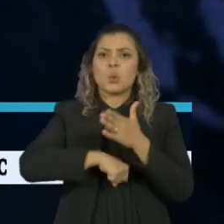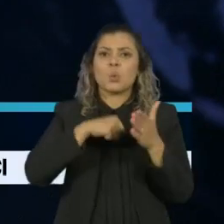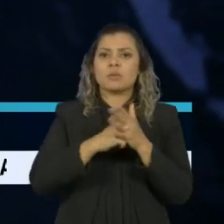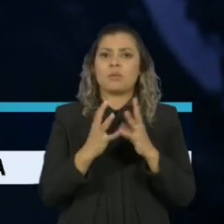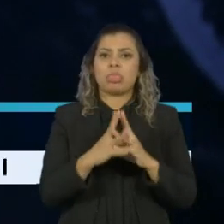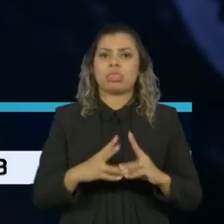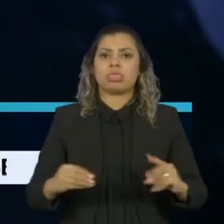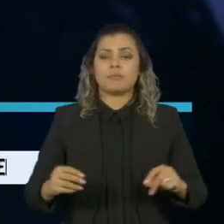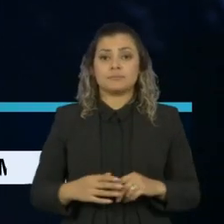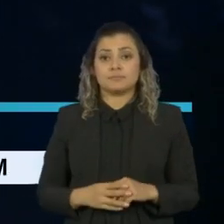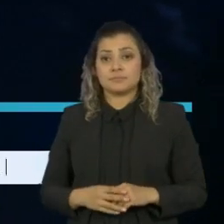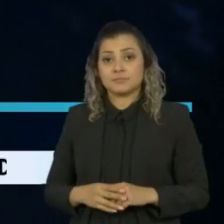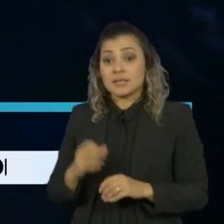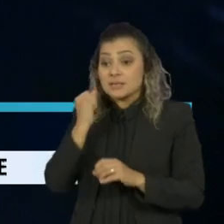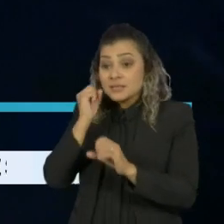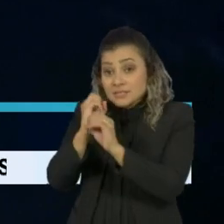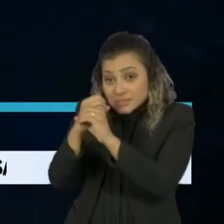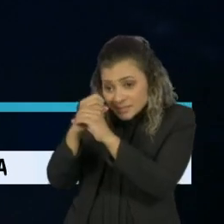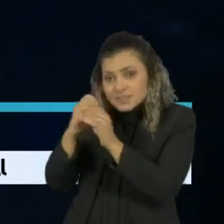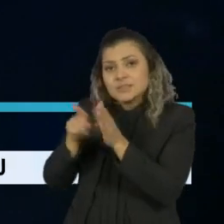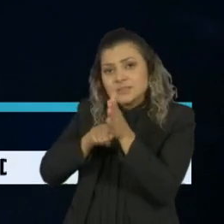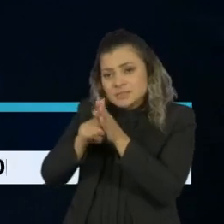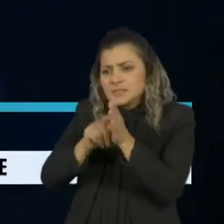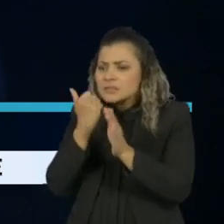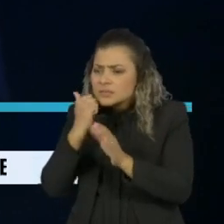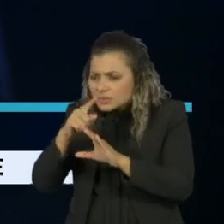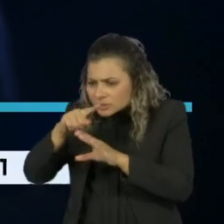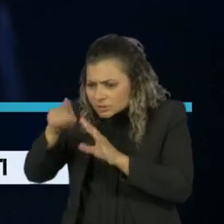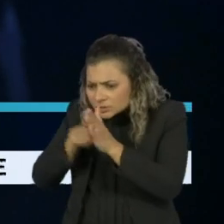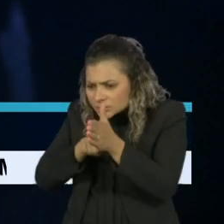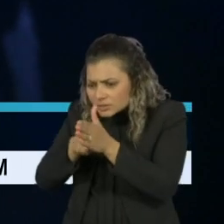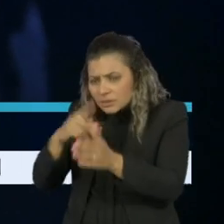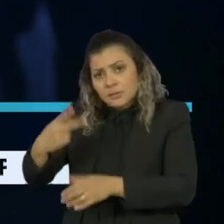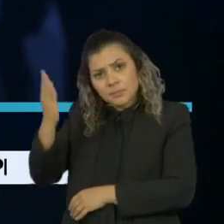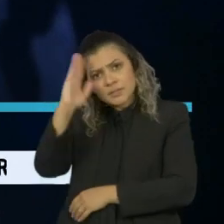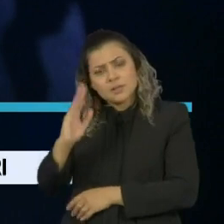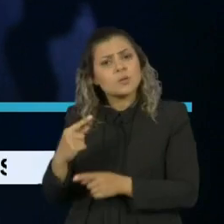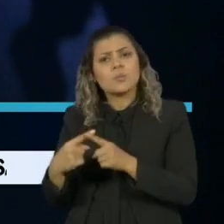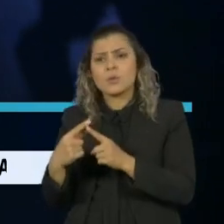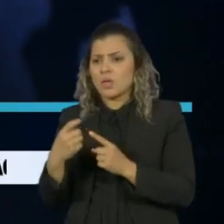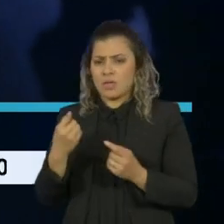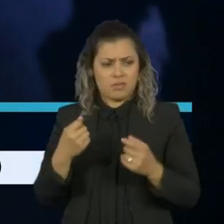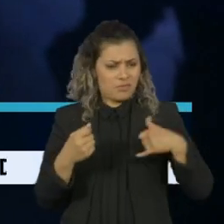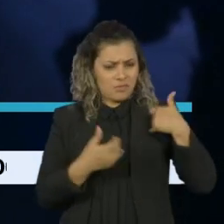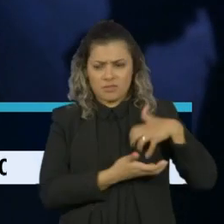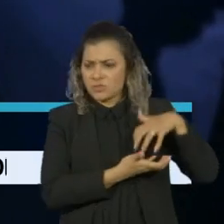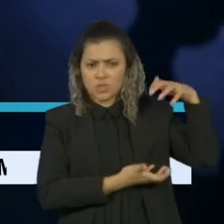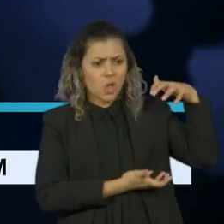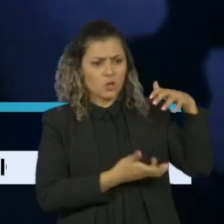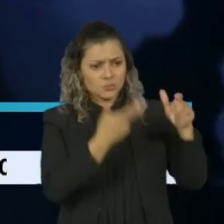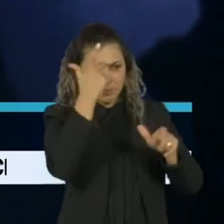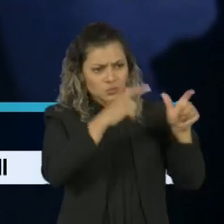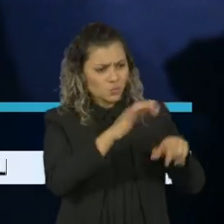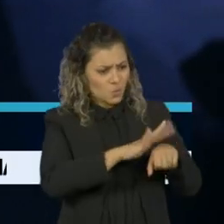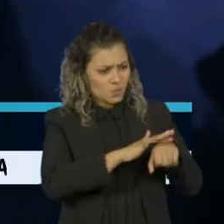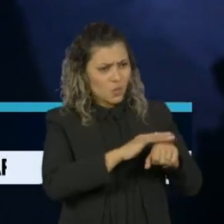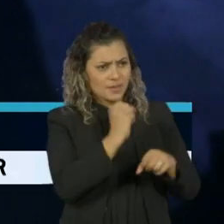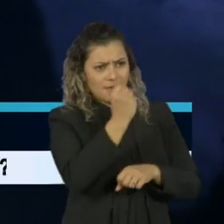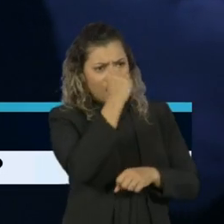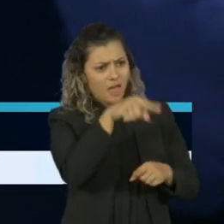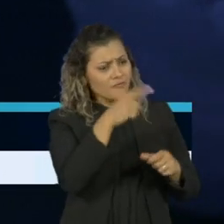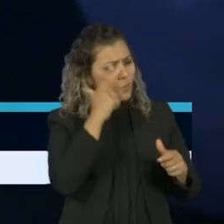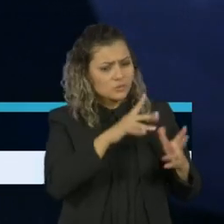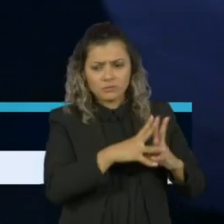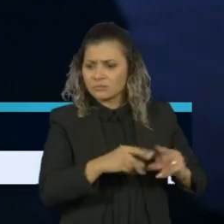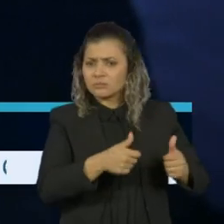Cientistas brasileiros tentam explicar por que, em alguns casos, pacientes mais velhos e portadores de doenças graves conseguem se